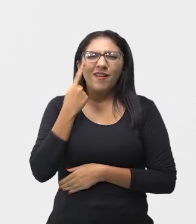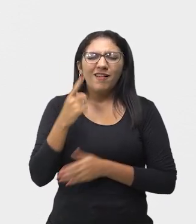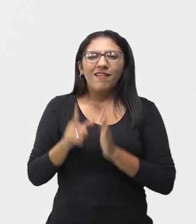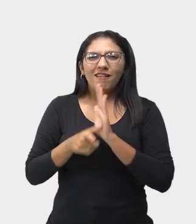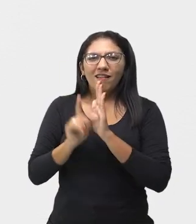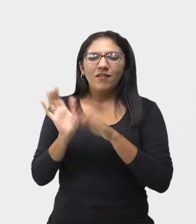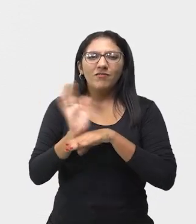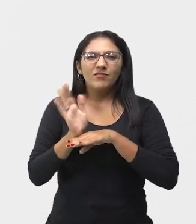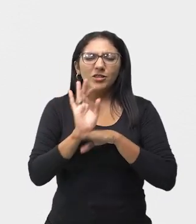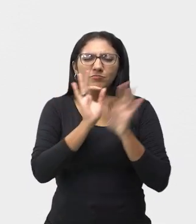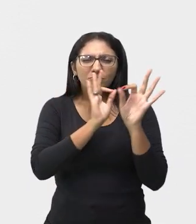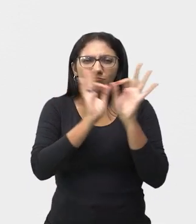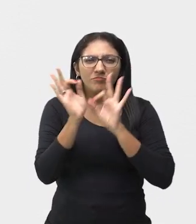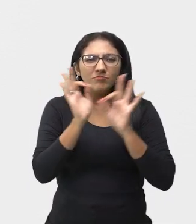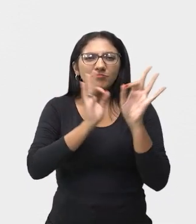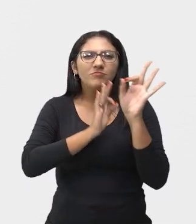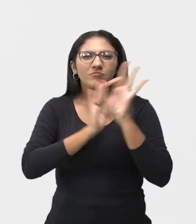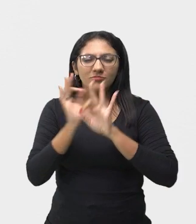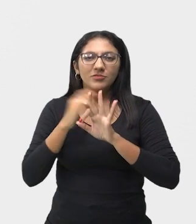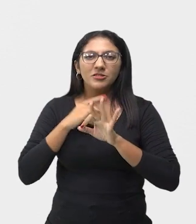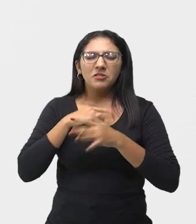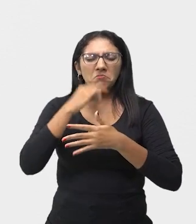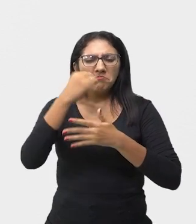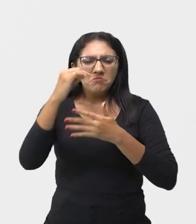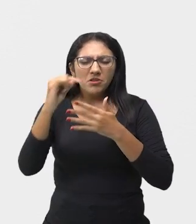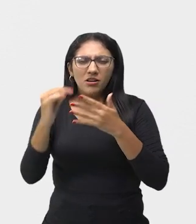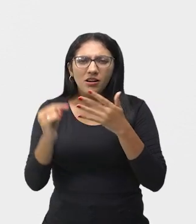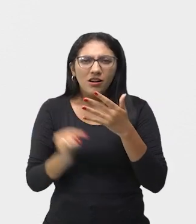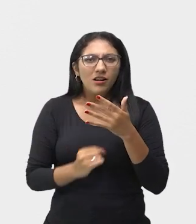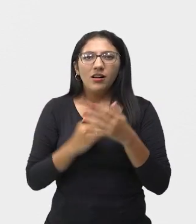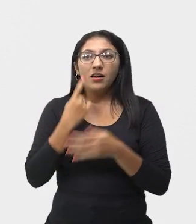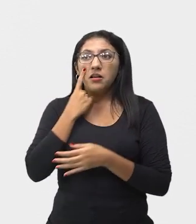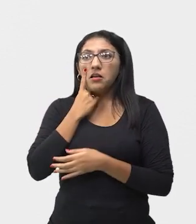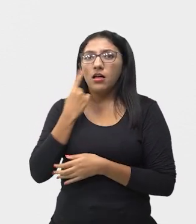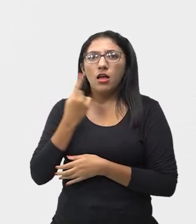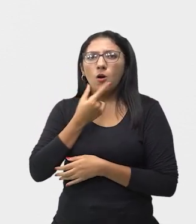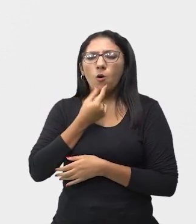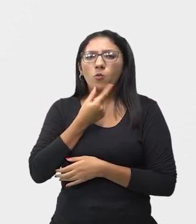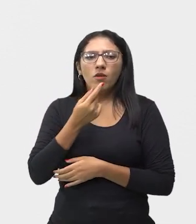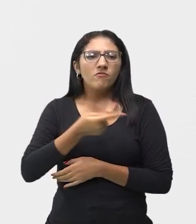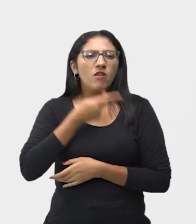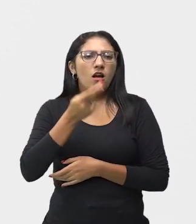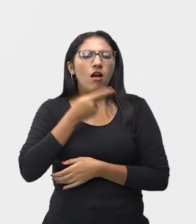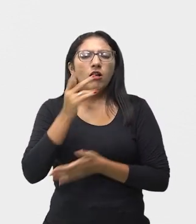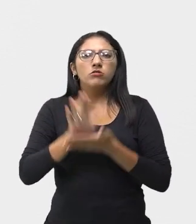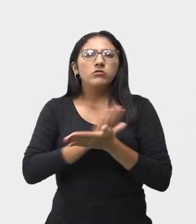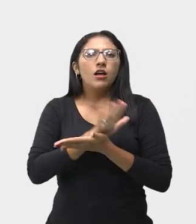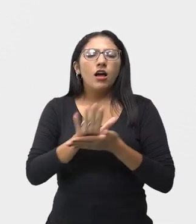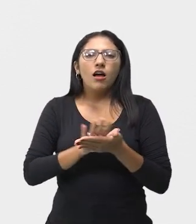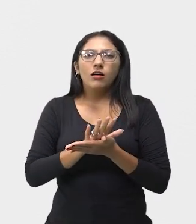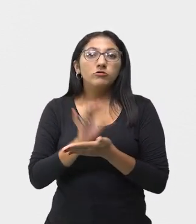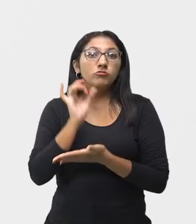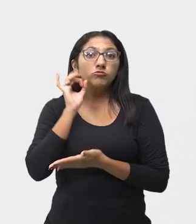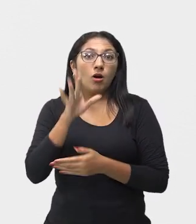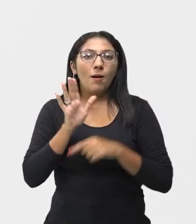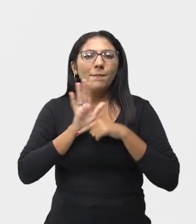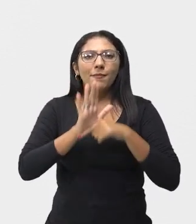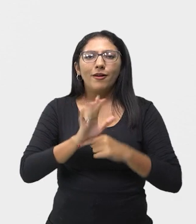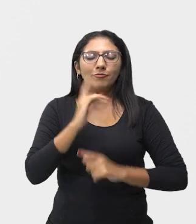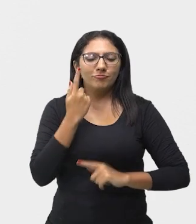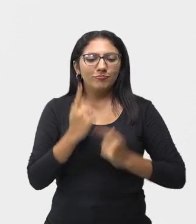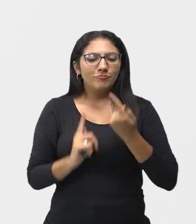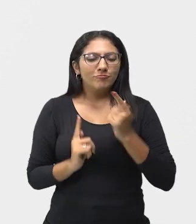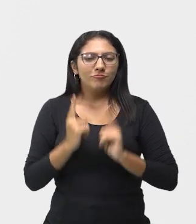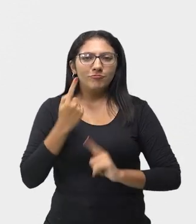Chaplin. Ele fez vários filmes que ele não falava uma palavra, apenas através dos movimentos